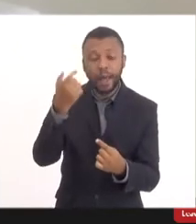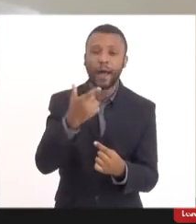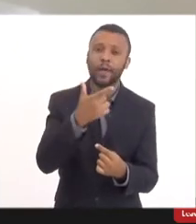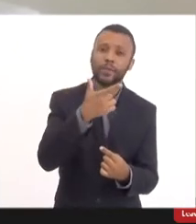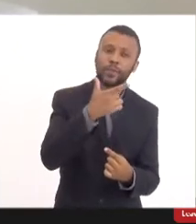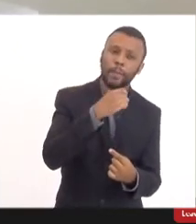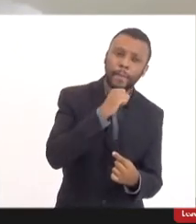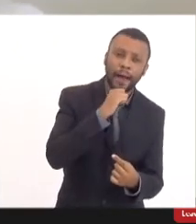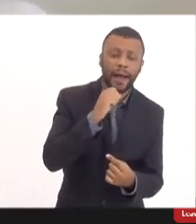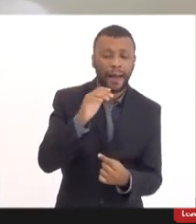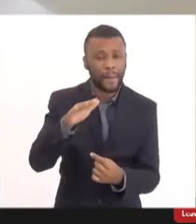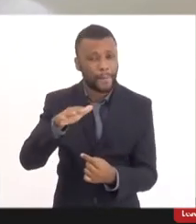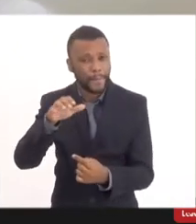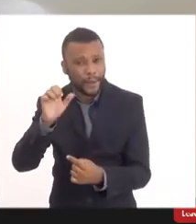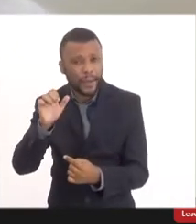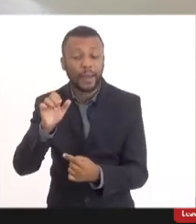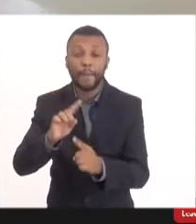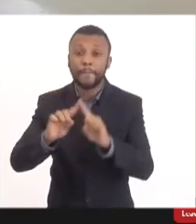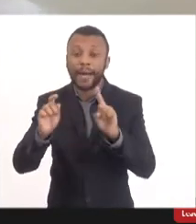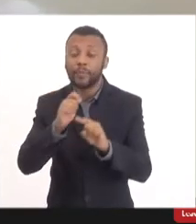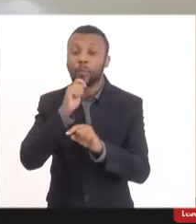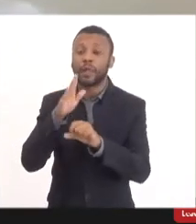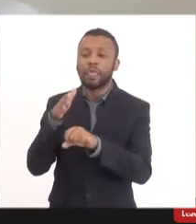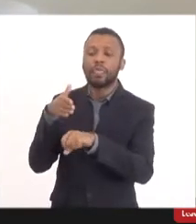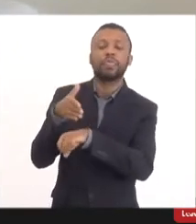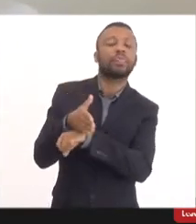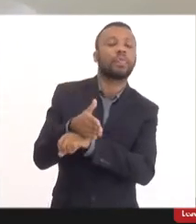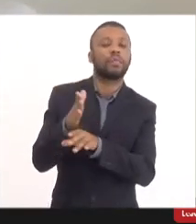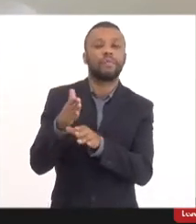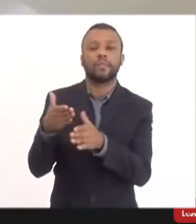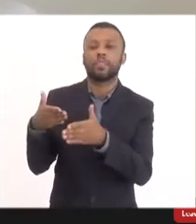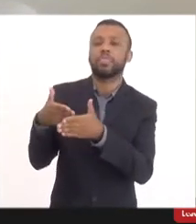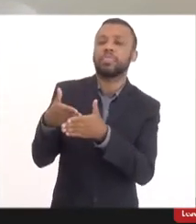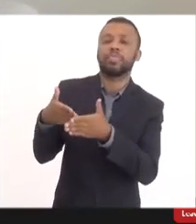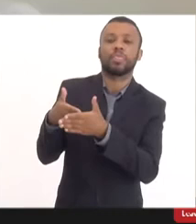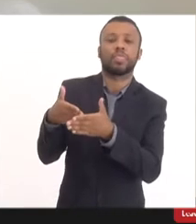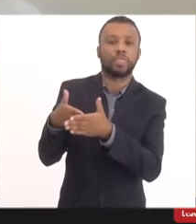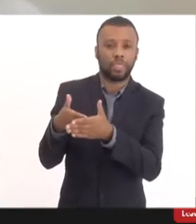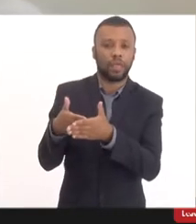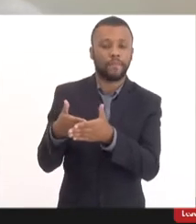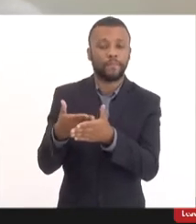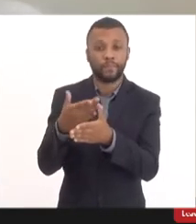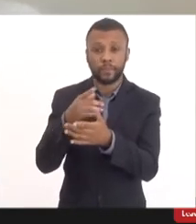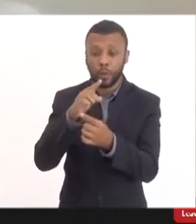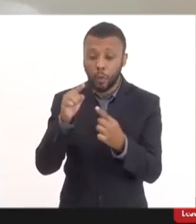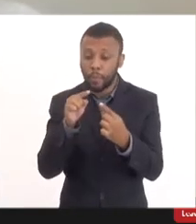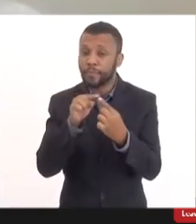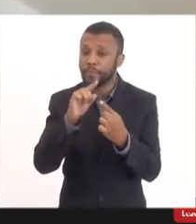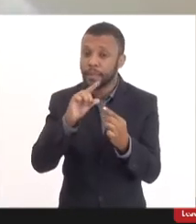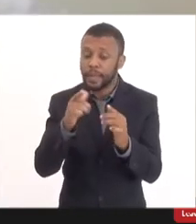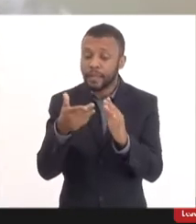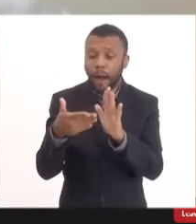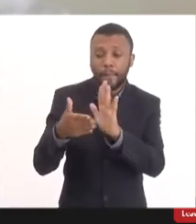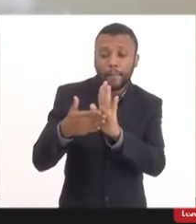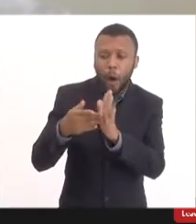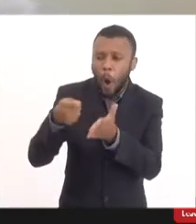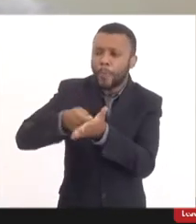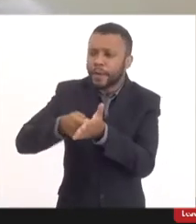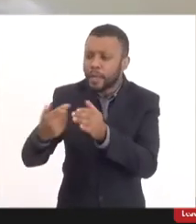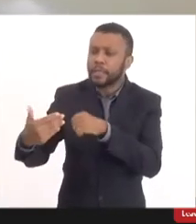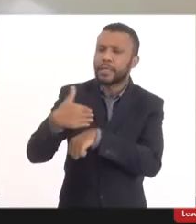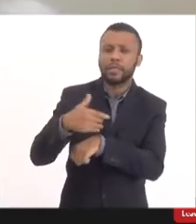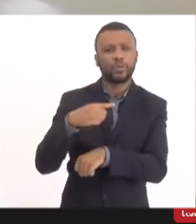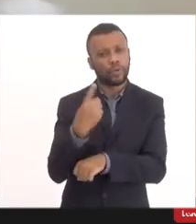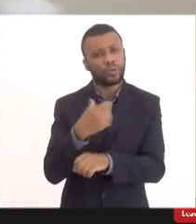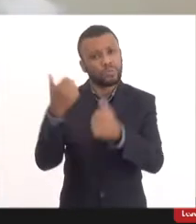questão de criar barreiras para que a criança volte à escola, que é o que a gente não quer nesse momento, já que nós estamos falando de